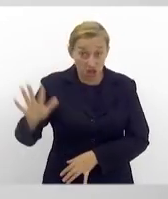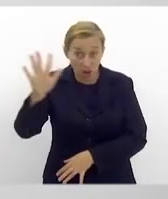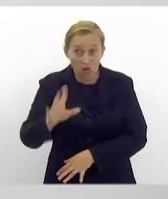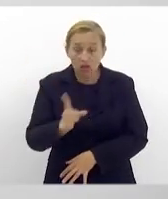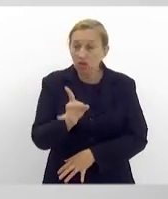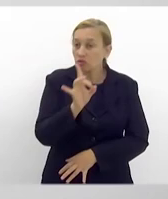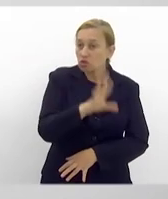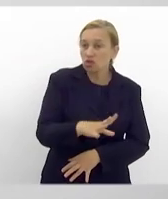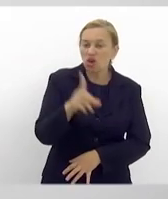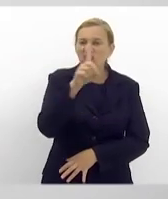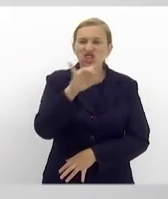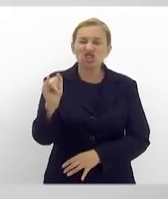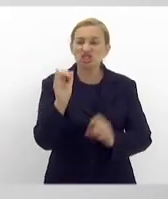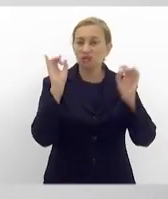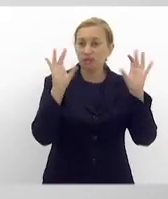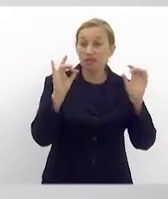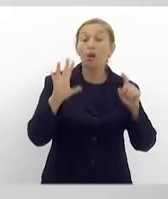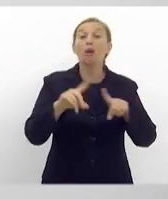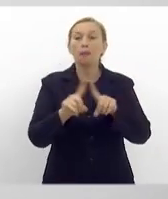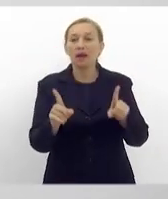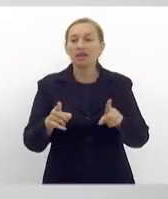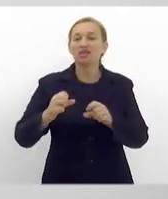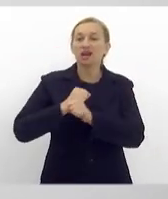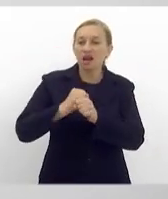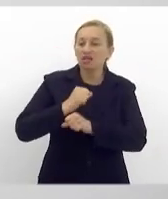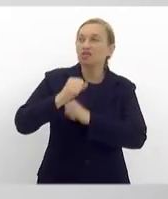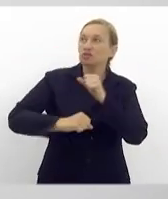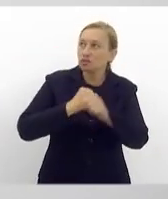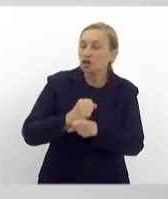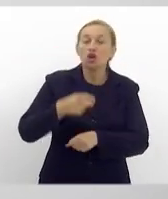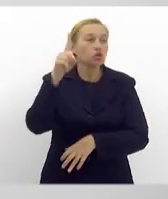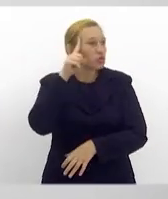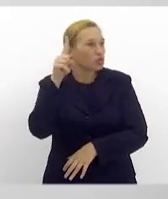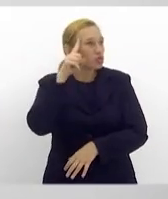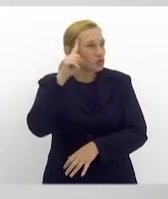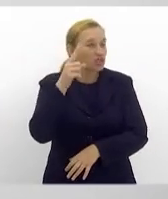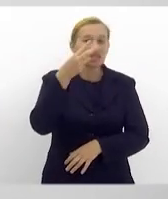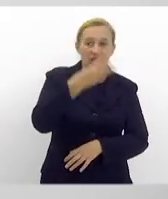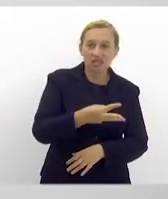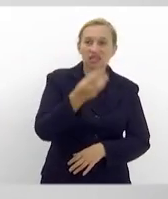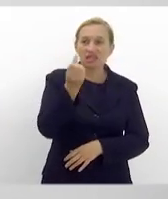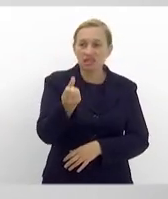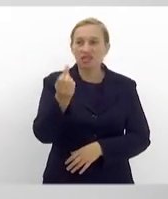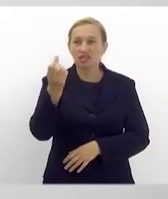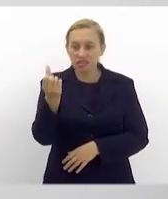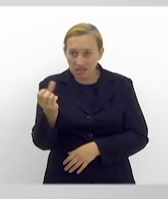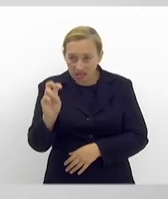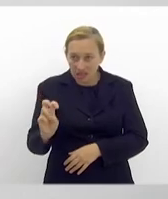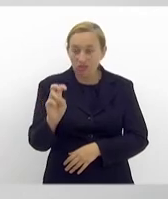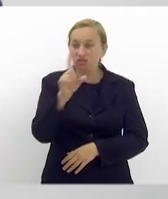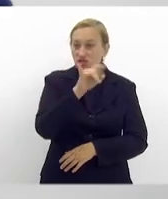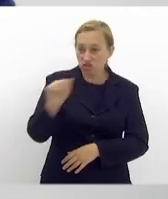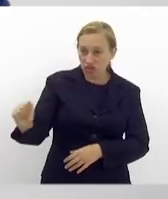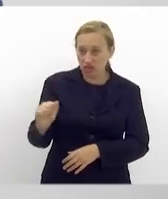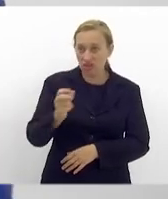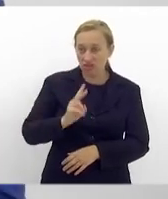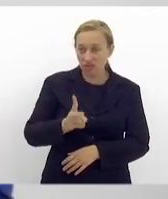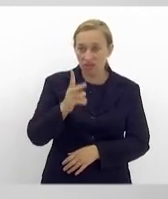não só em datas comemorativas, mas ano após ano, todos os dias, 365 dias, todos os anos.